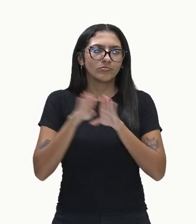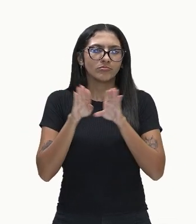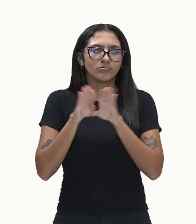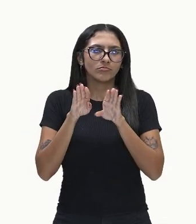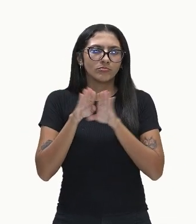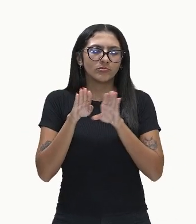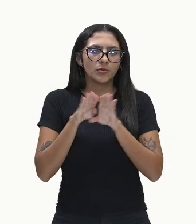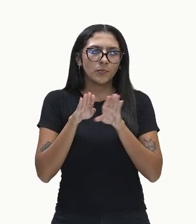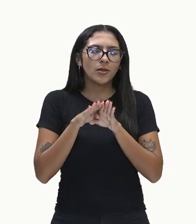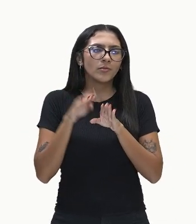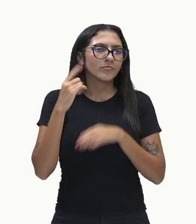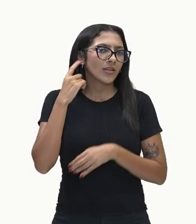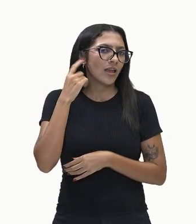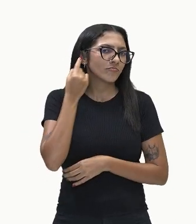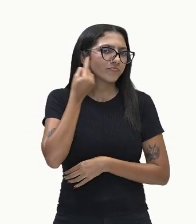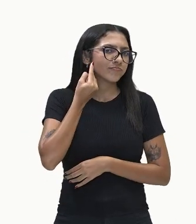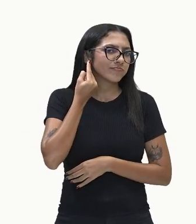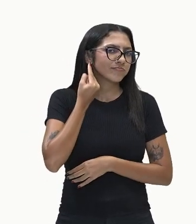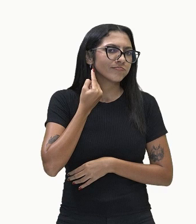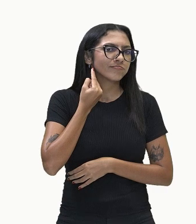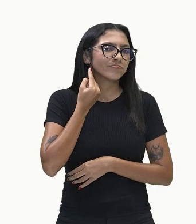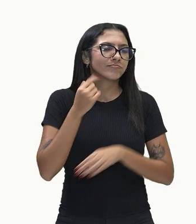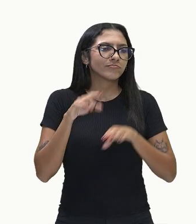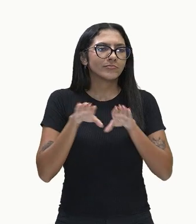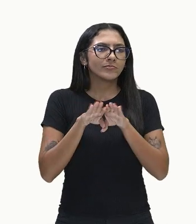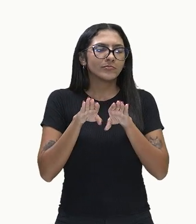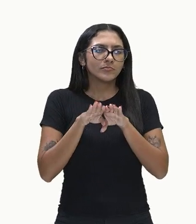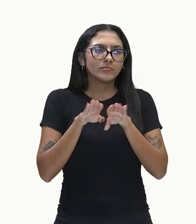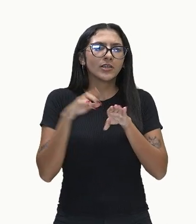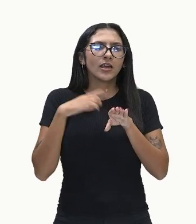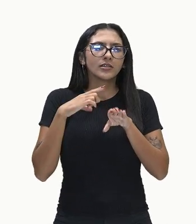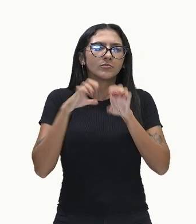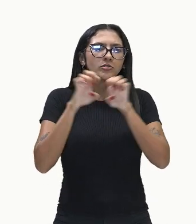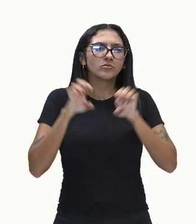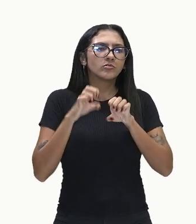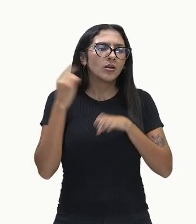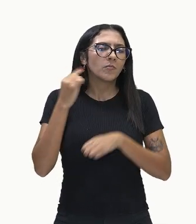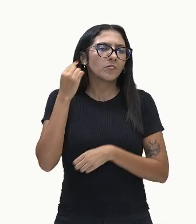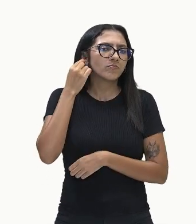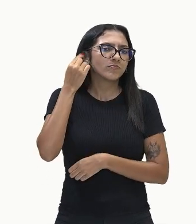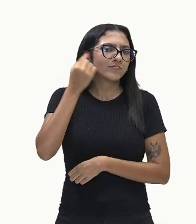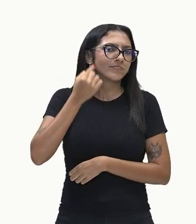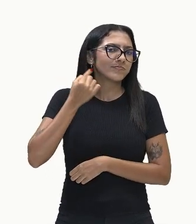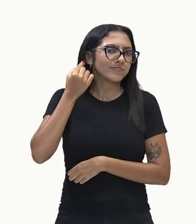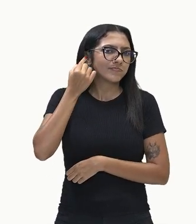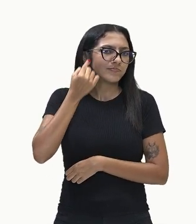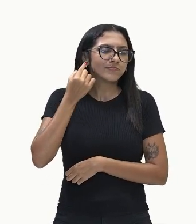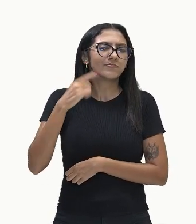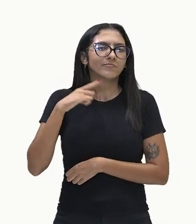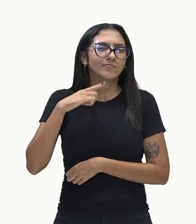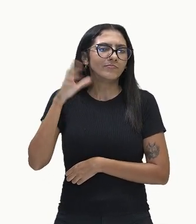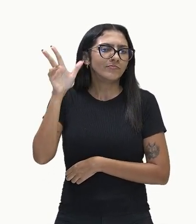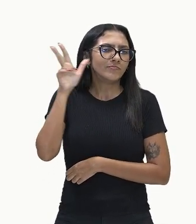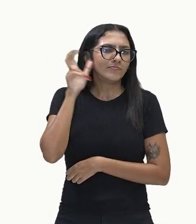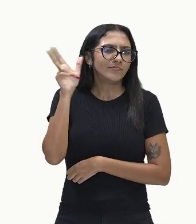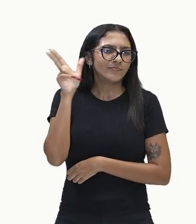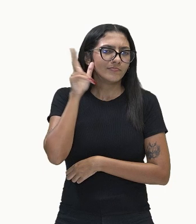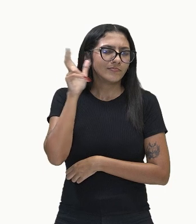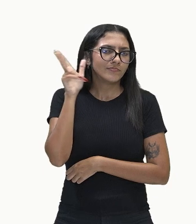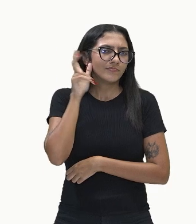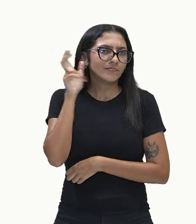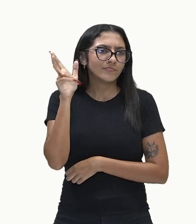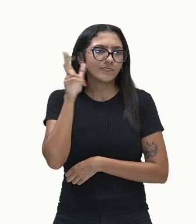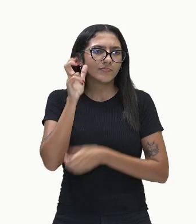médio e, em seguida, a cóclea. Células ciliadas convertem as vibrações em sinais elétricos que são